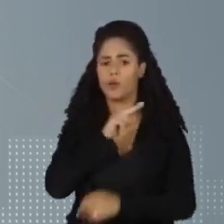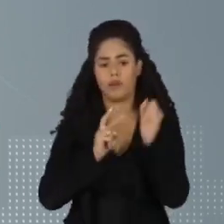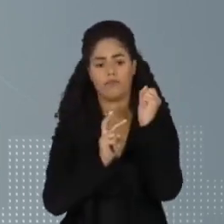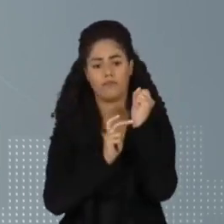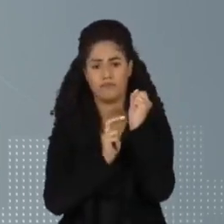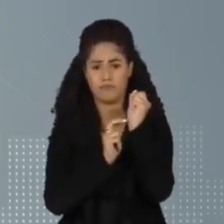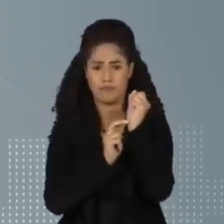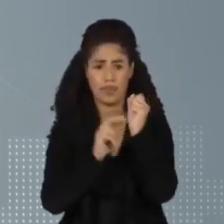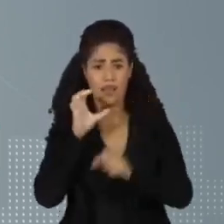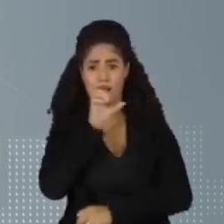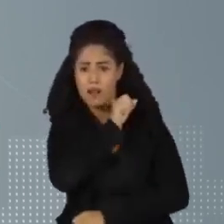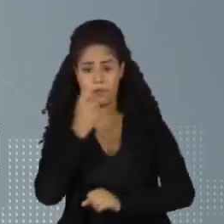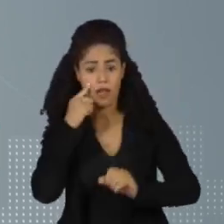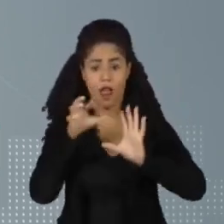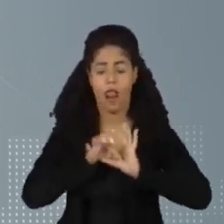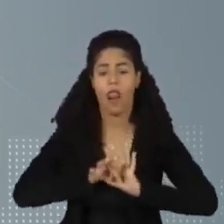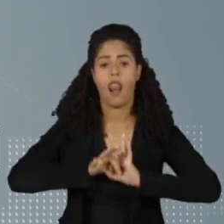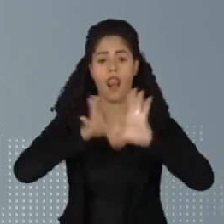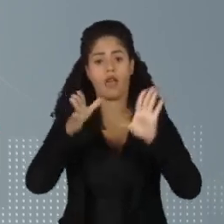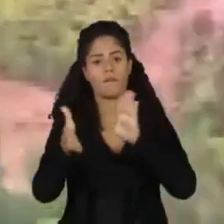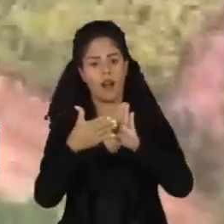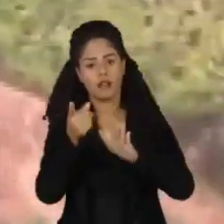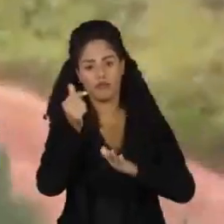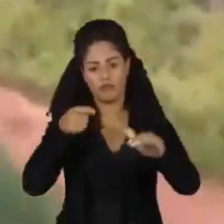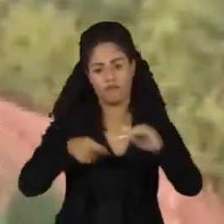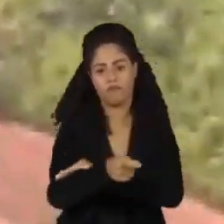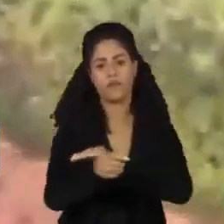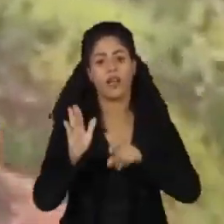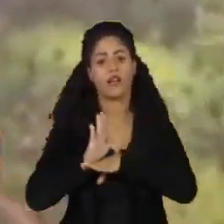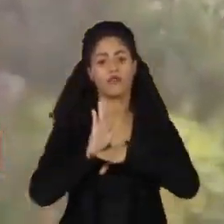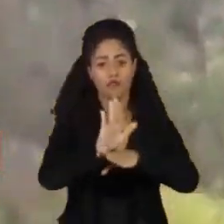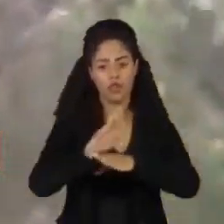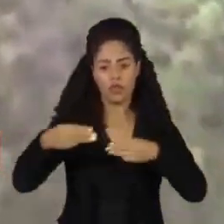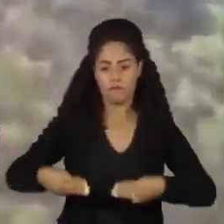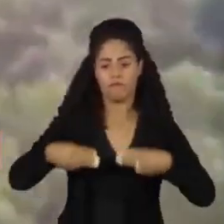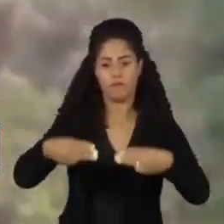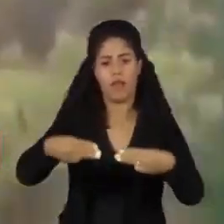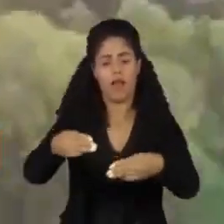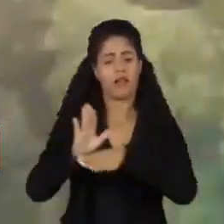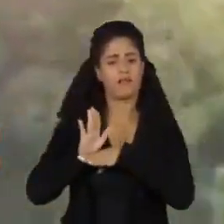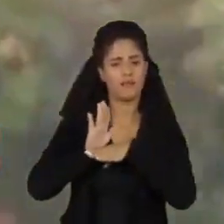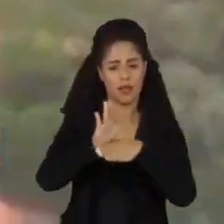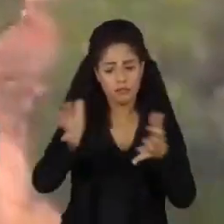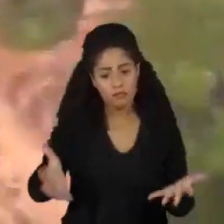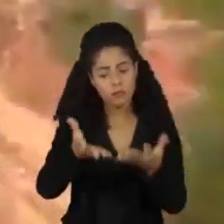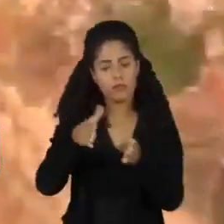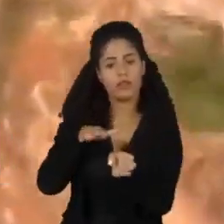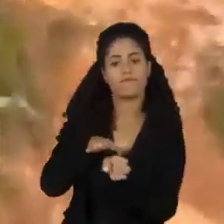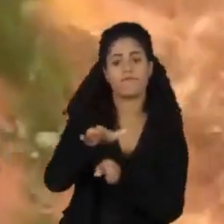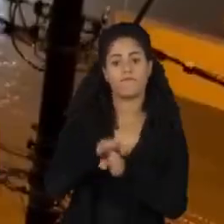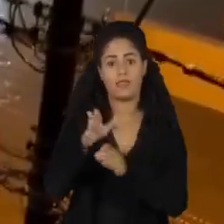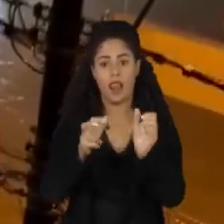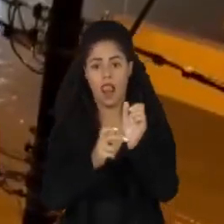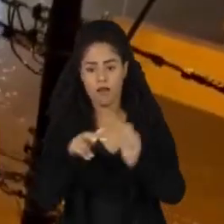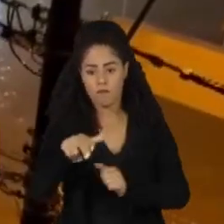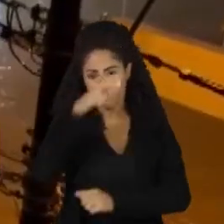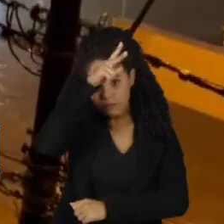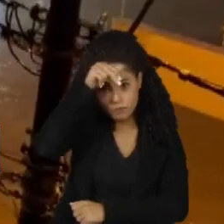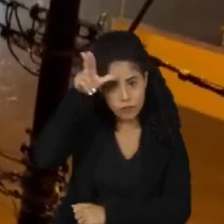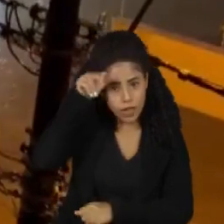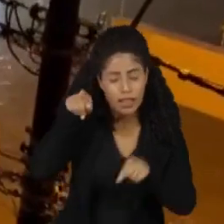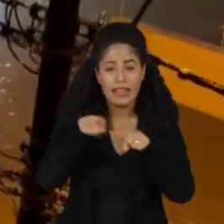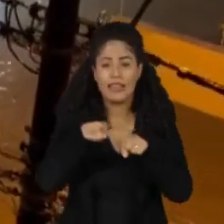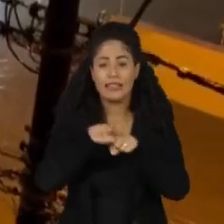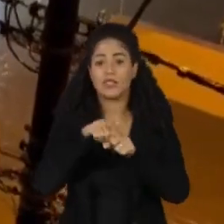medida essencial para a liberação de recursos. Ministérios foram mobilizados para auxiliar o município. Além do